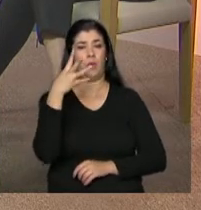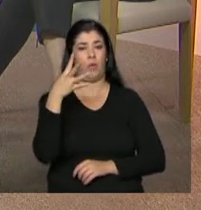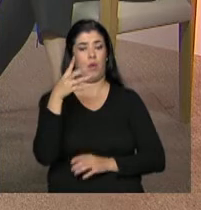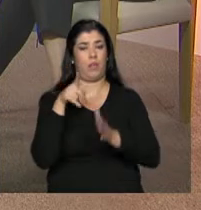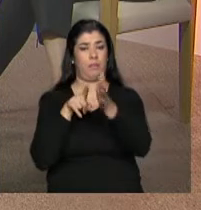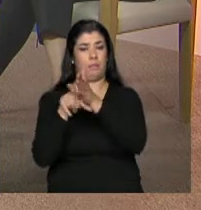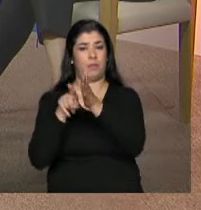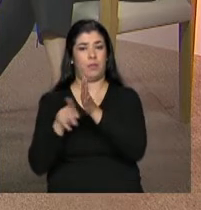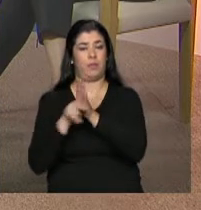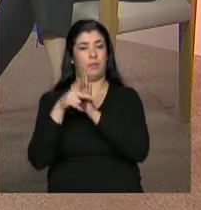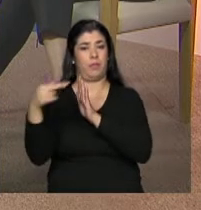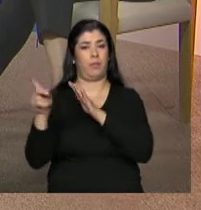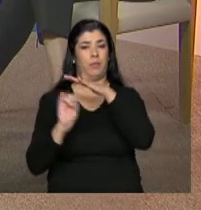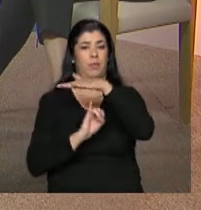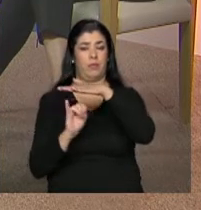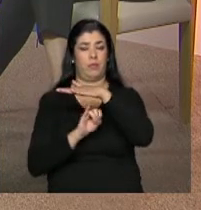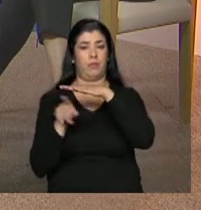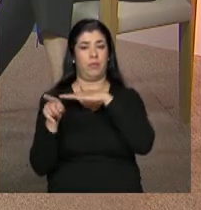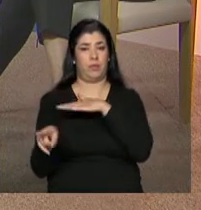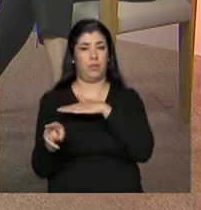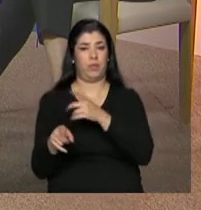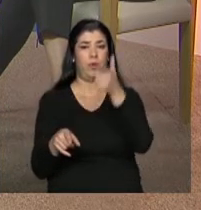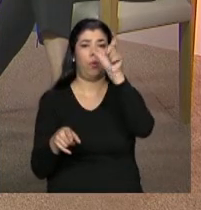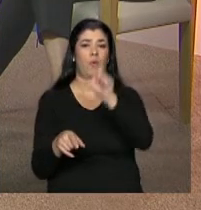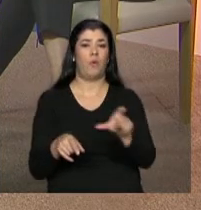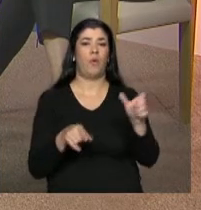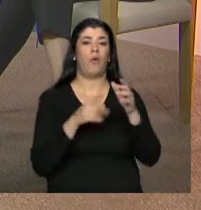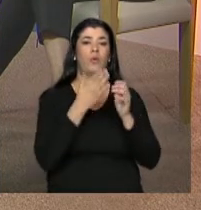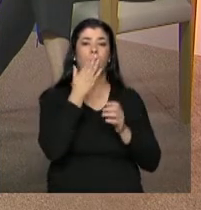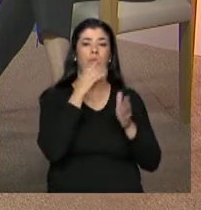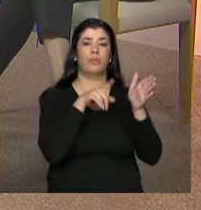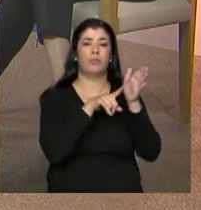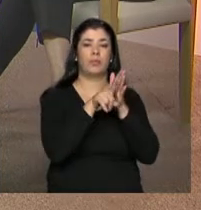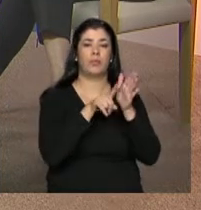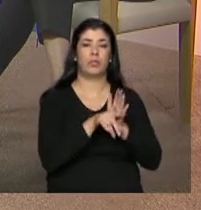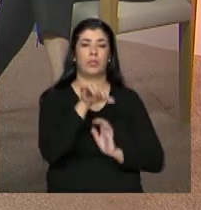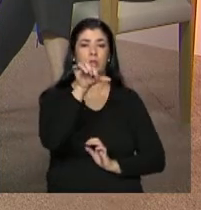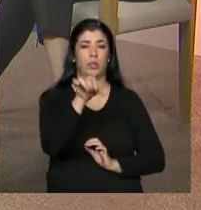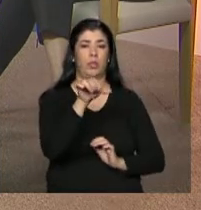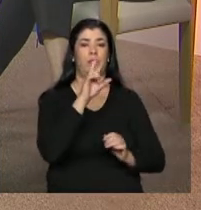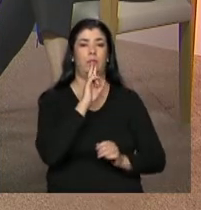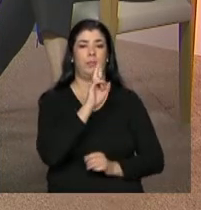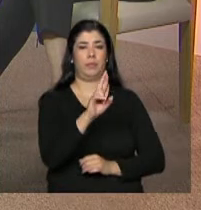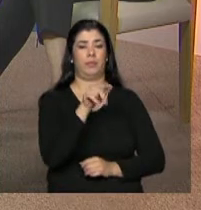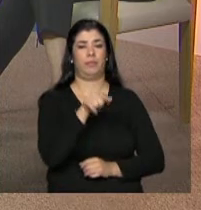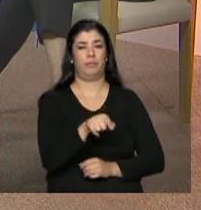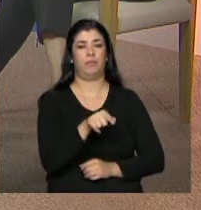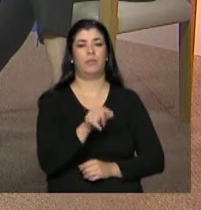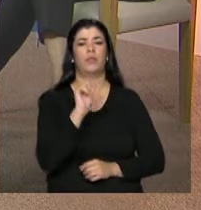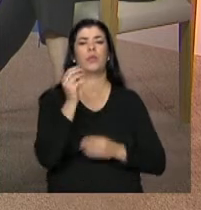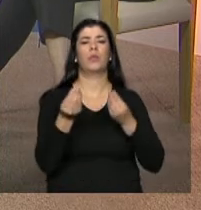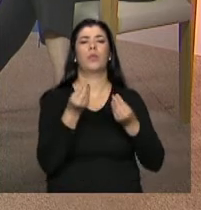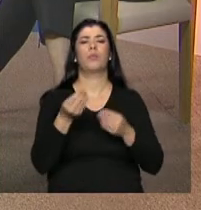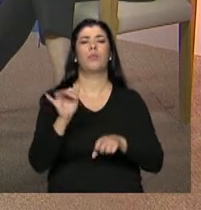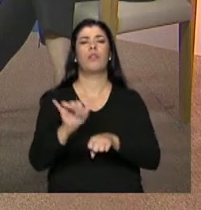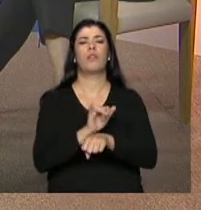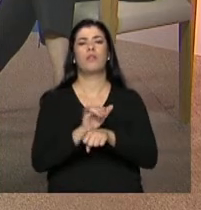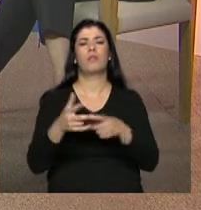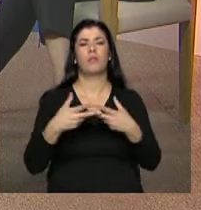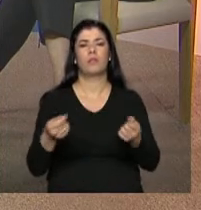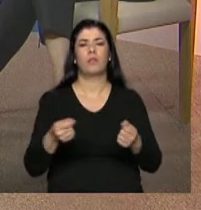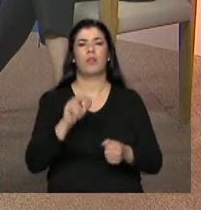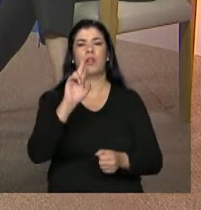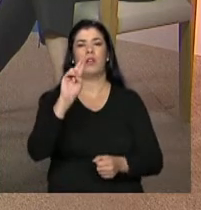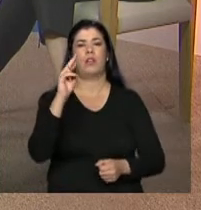e um outro questionário com nove questões relacionadas ao serviço. O que se responde? Infraestrutura, RH,